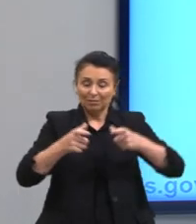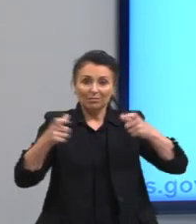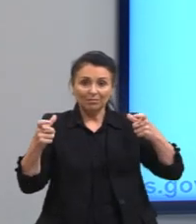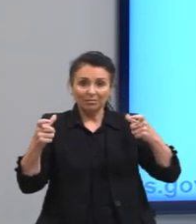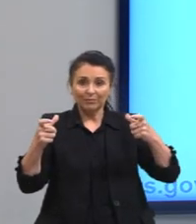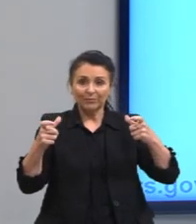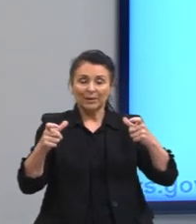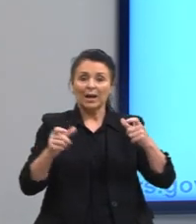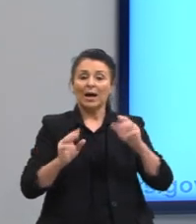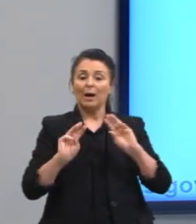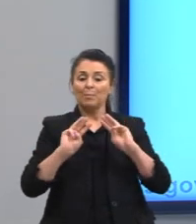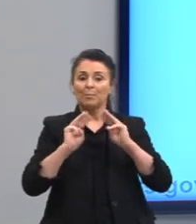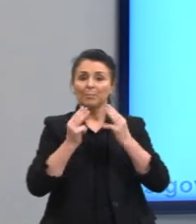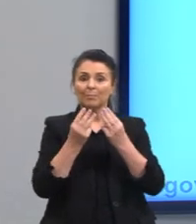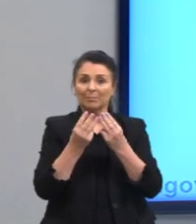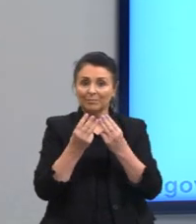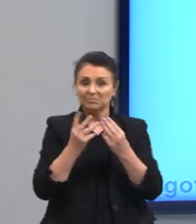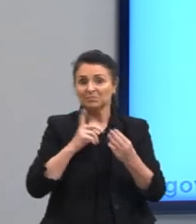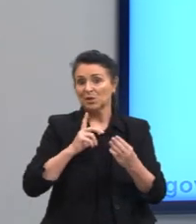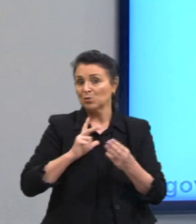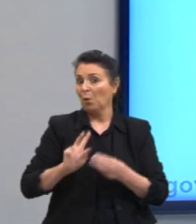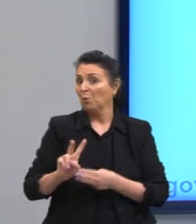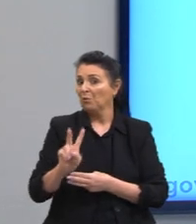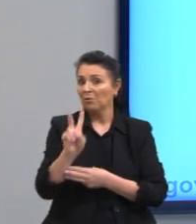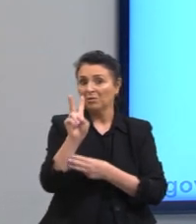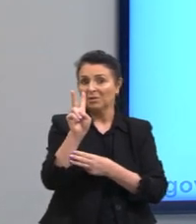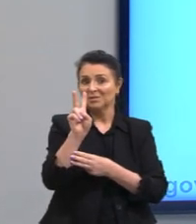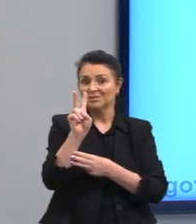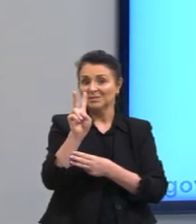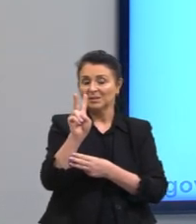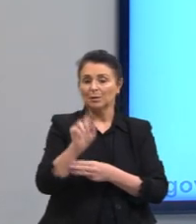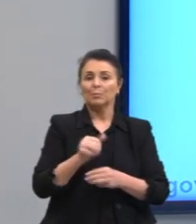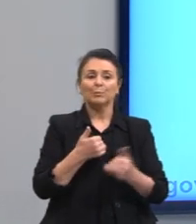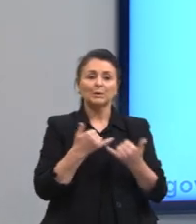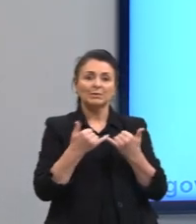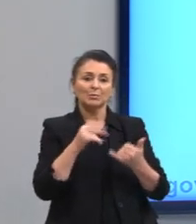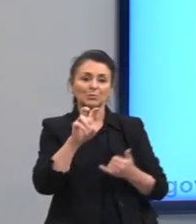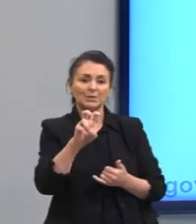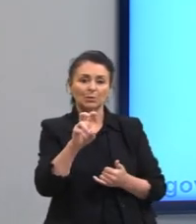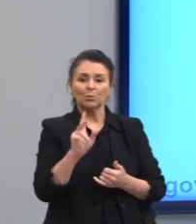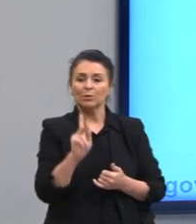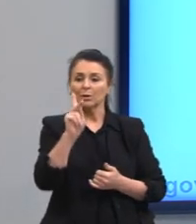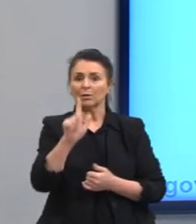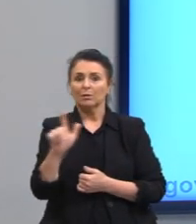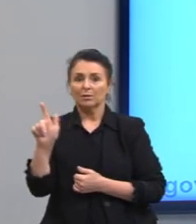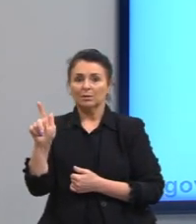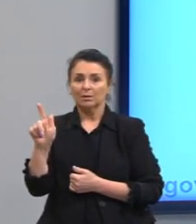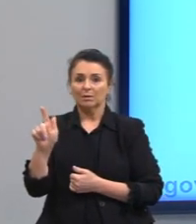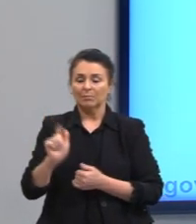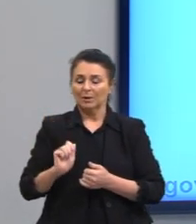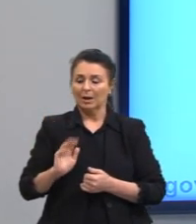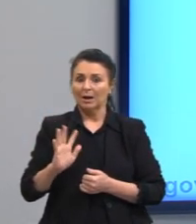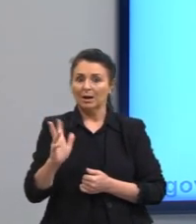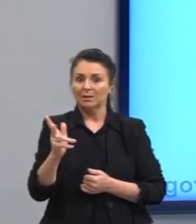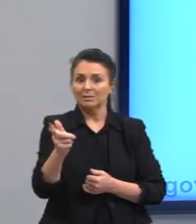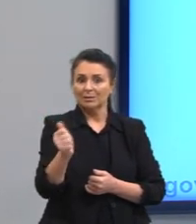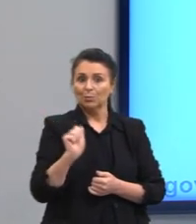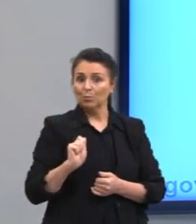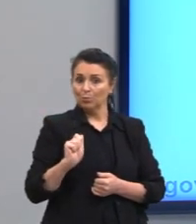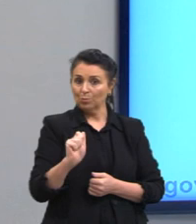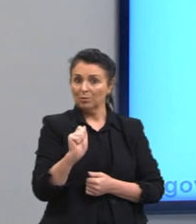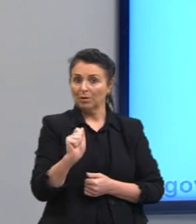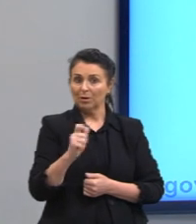massa não, a massa só tem um valor. Massa, 5 quilogramas, pronto, né? A aceleração, mesma coisa. Temos